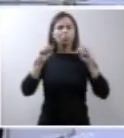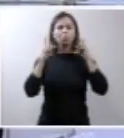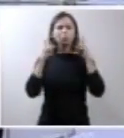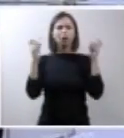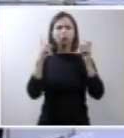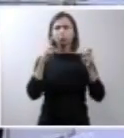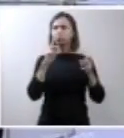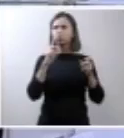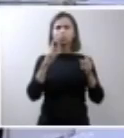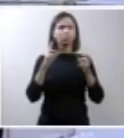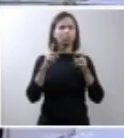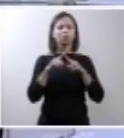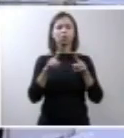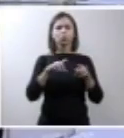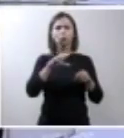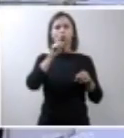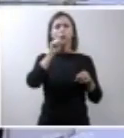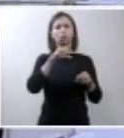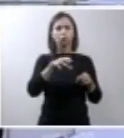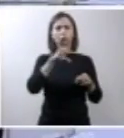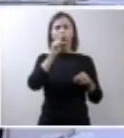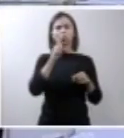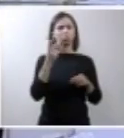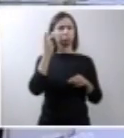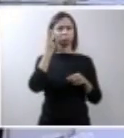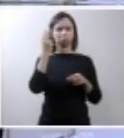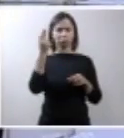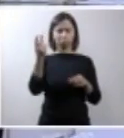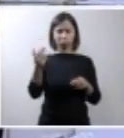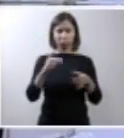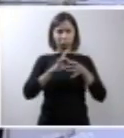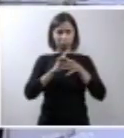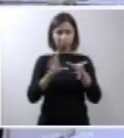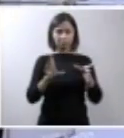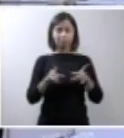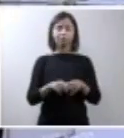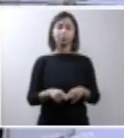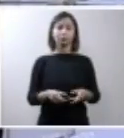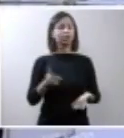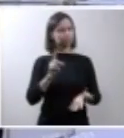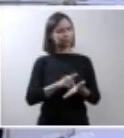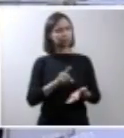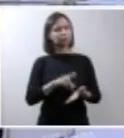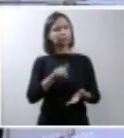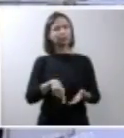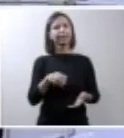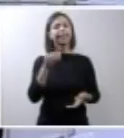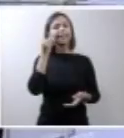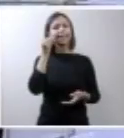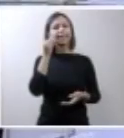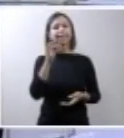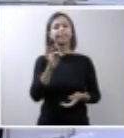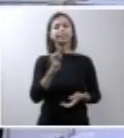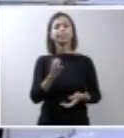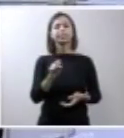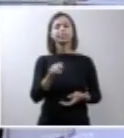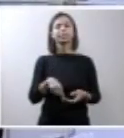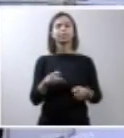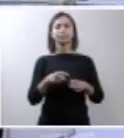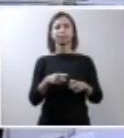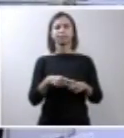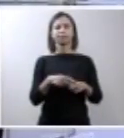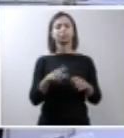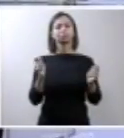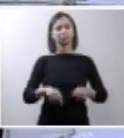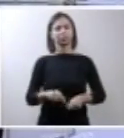sucção e respiração espontânea que na verdade são os testes clínicos exigidos para que a gente possa